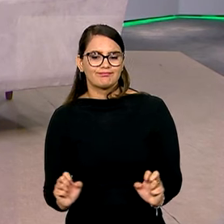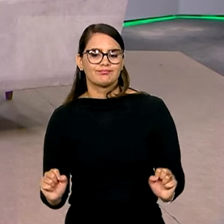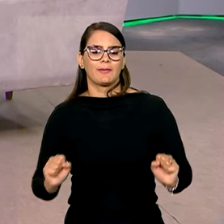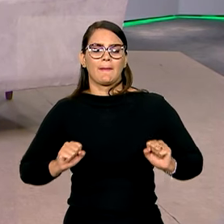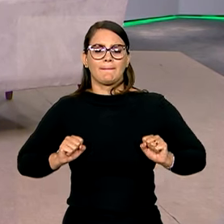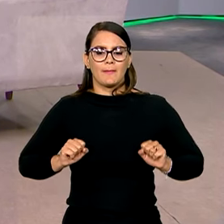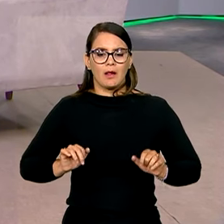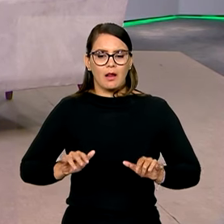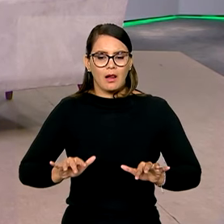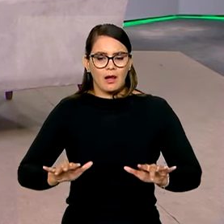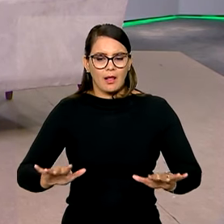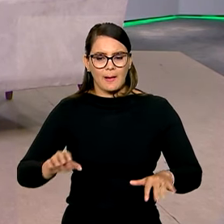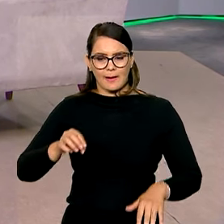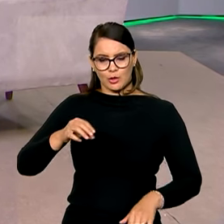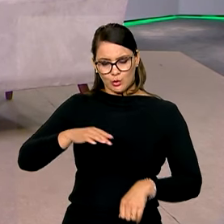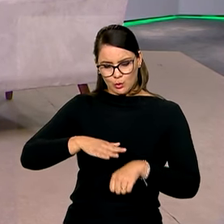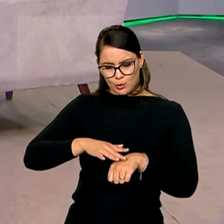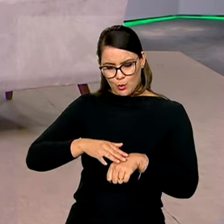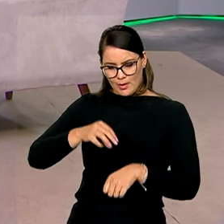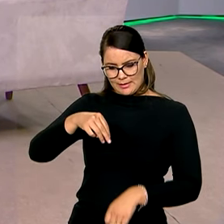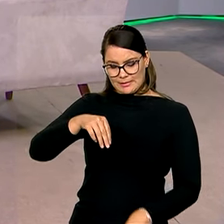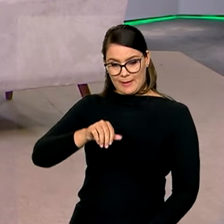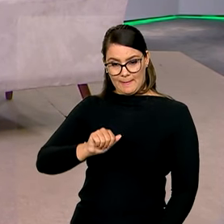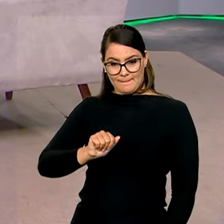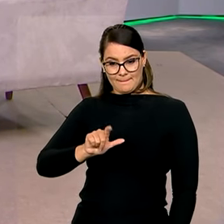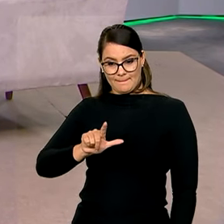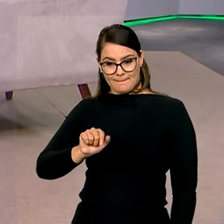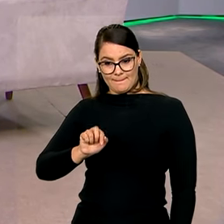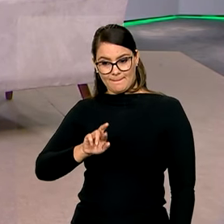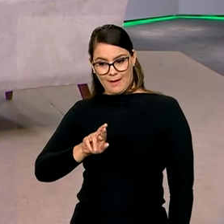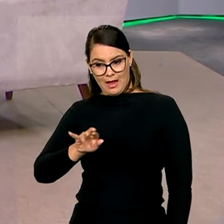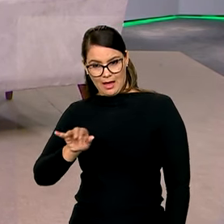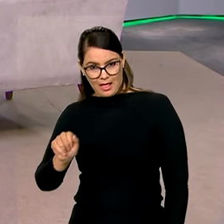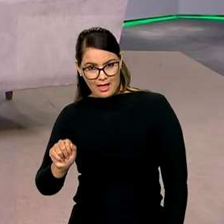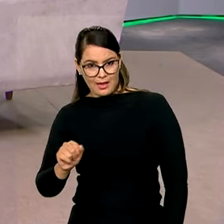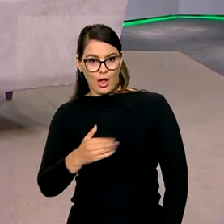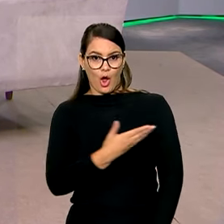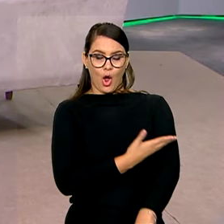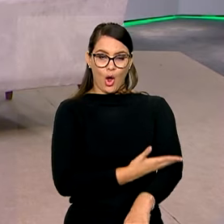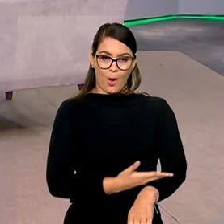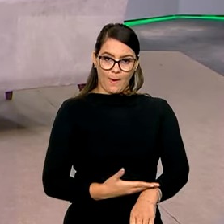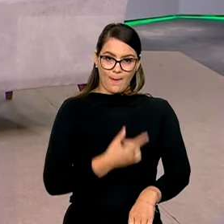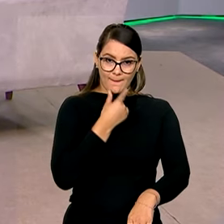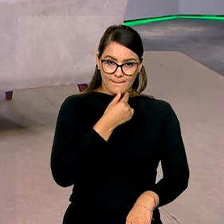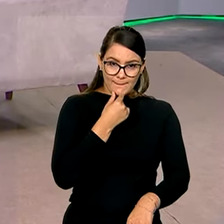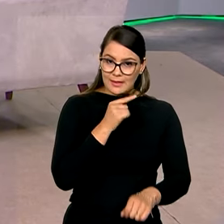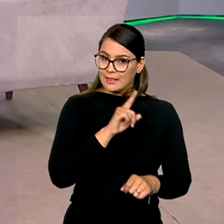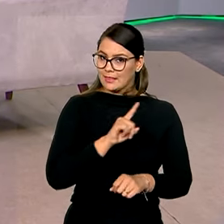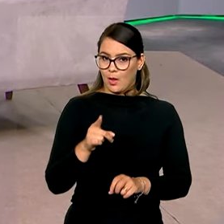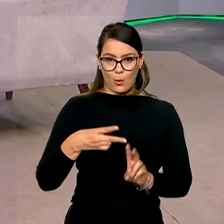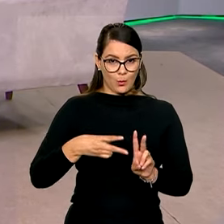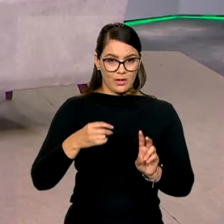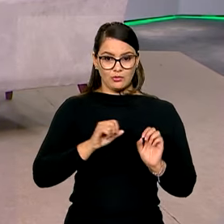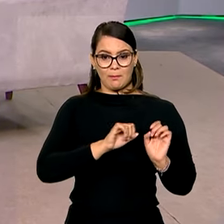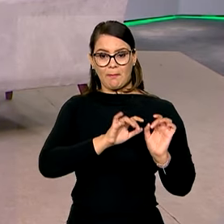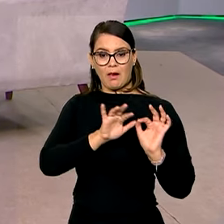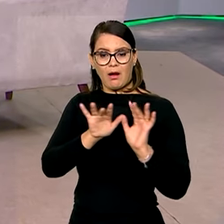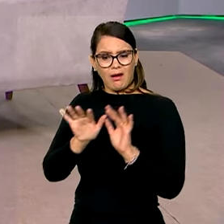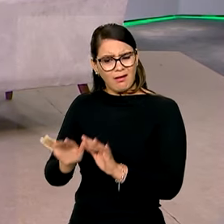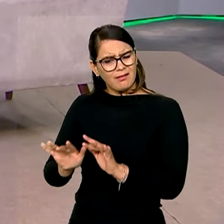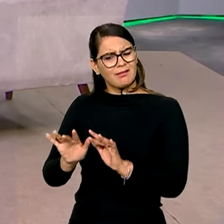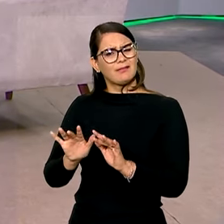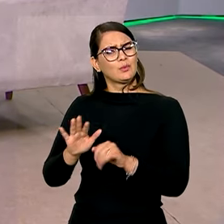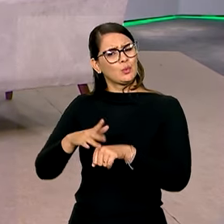proliferação da malária trazida pelo homem branco, não indígena, dentro dos territórios. Então, uma situação muito